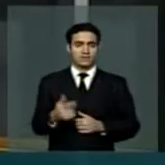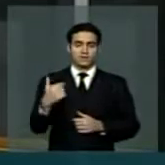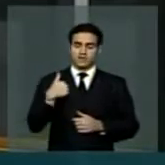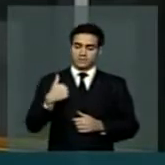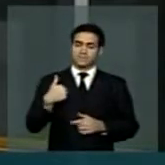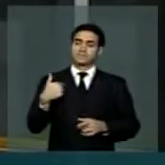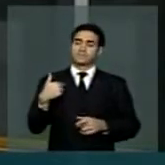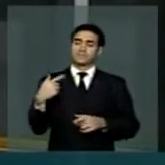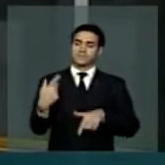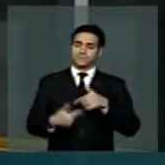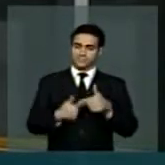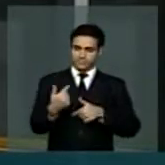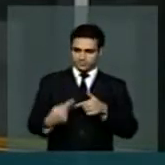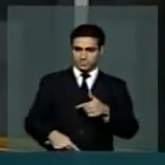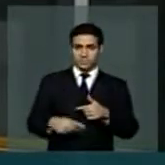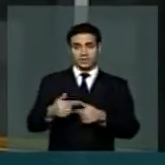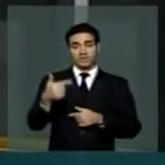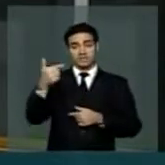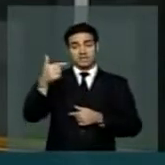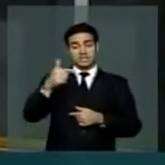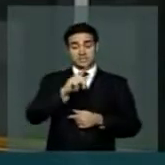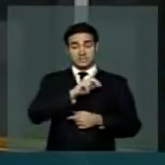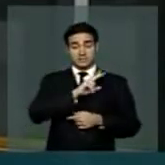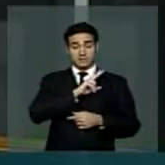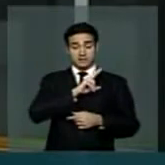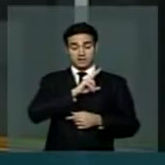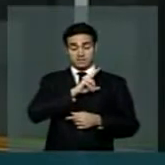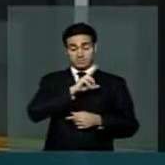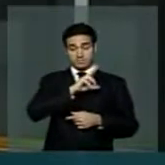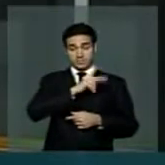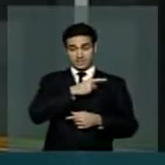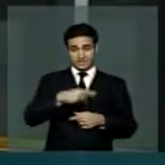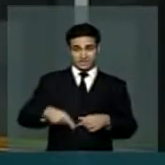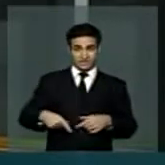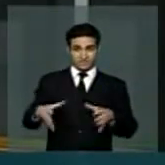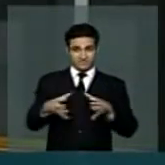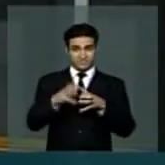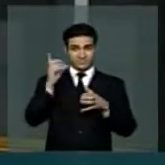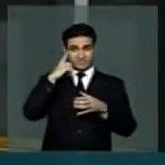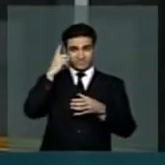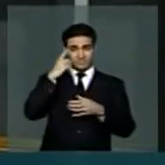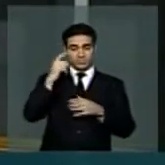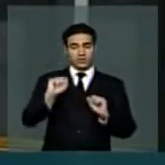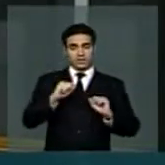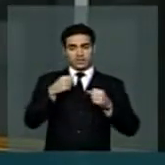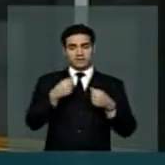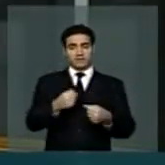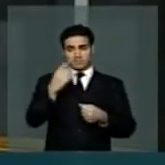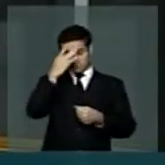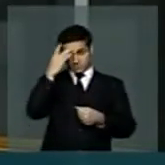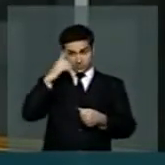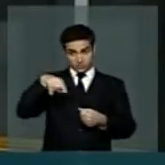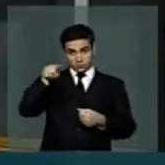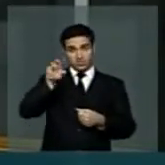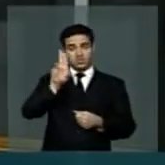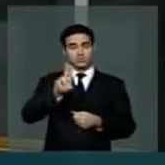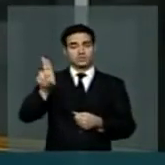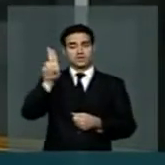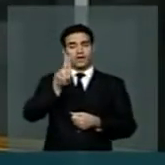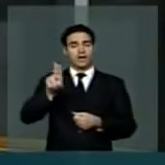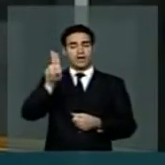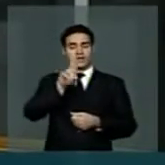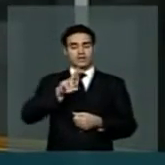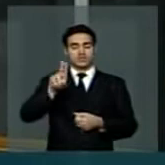-presidente desta frente parlamentar em defesa dos consumidores de energia elétrica e